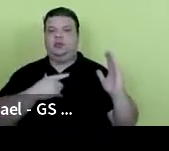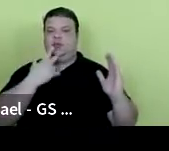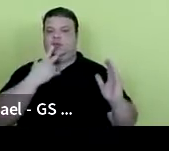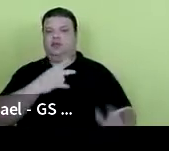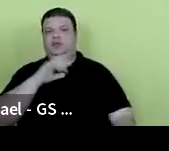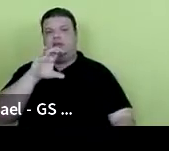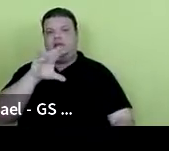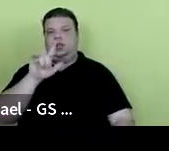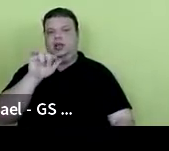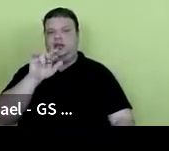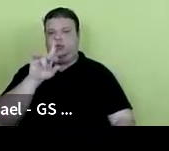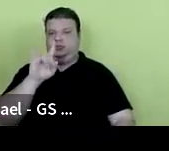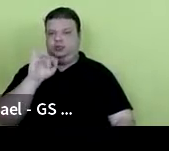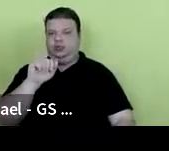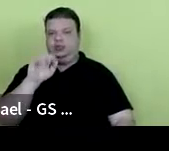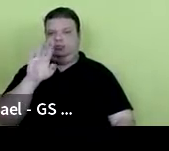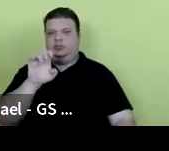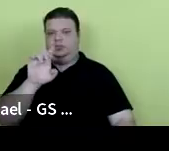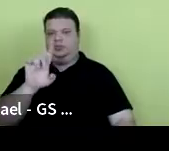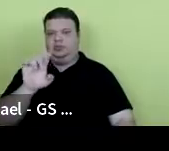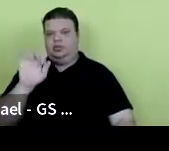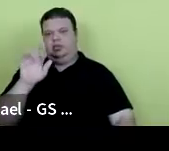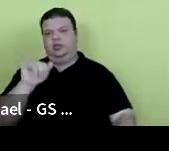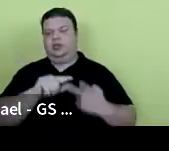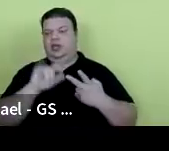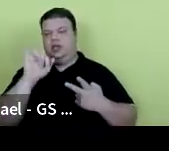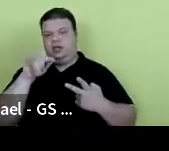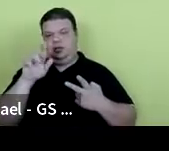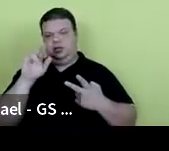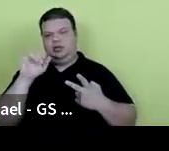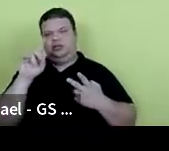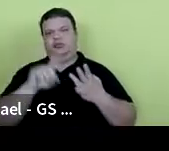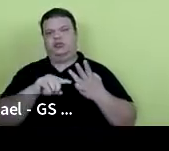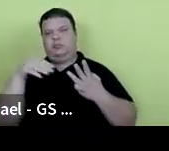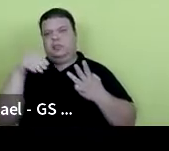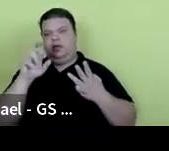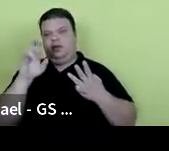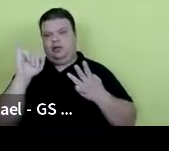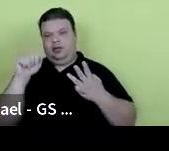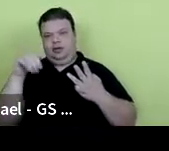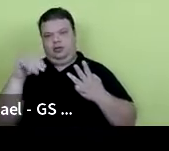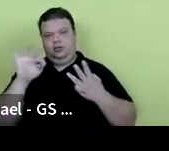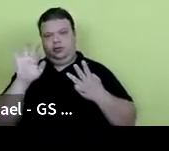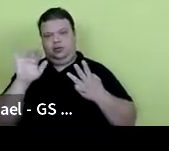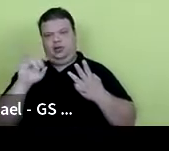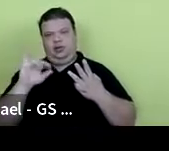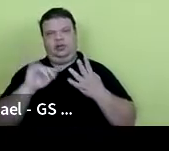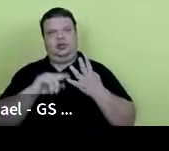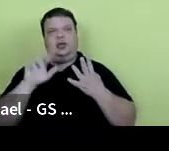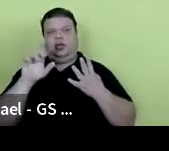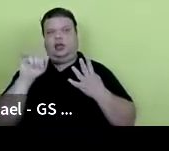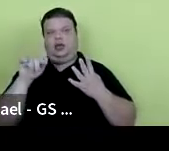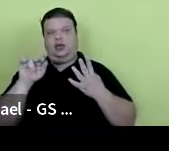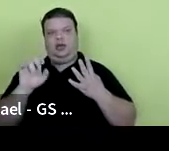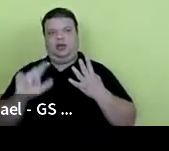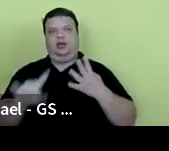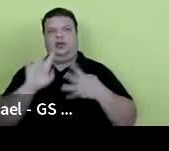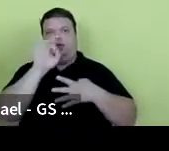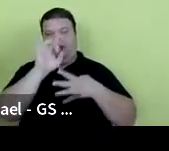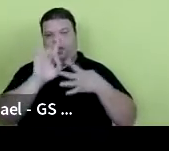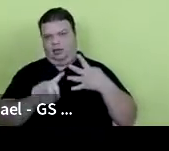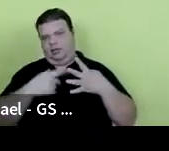Bezerra, a Ingrid, a Maria Antonieta e a Raquel. Eu deixei a minha equipe para falar nessa